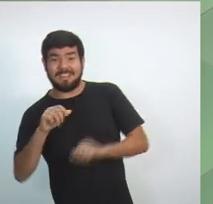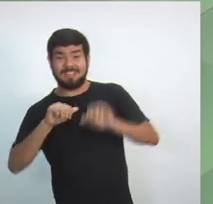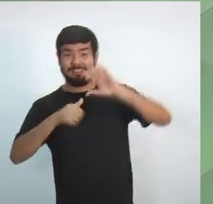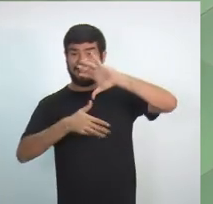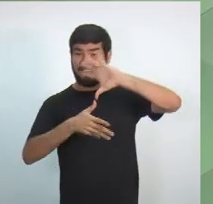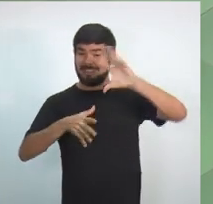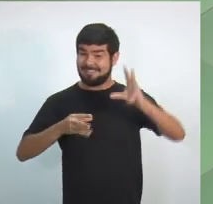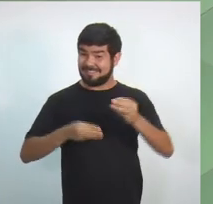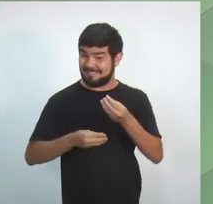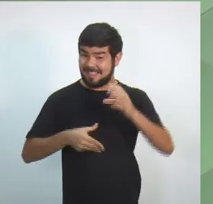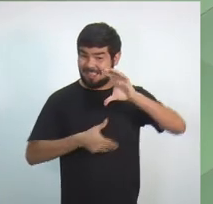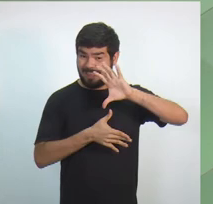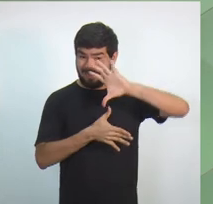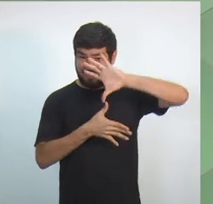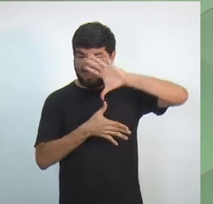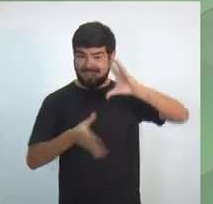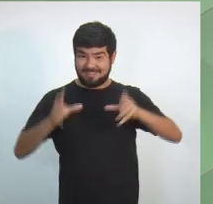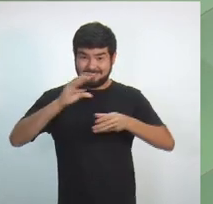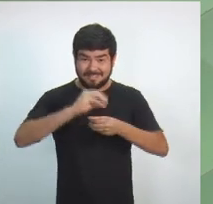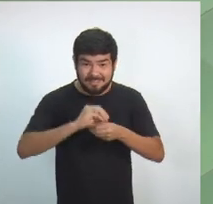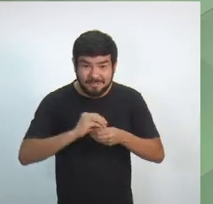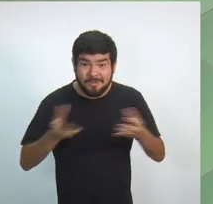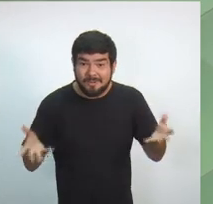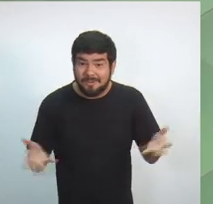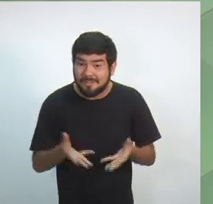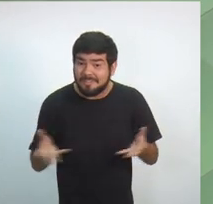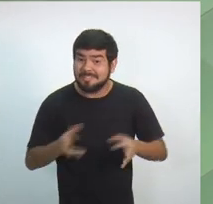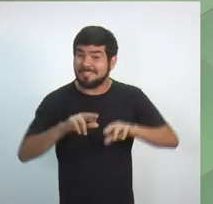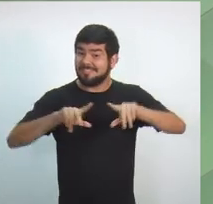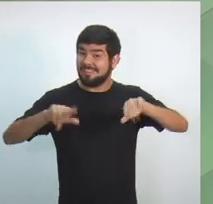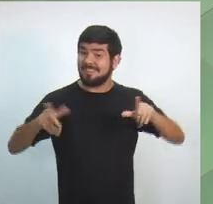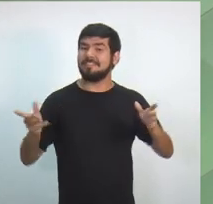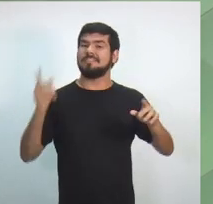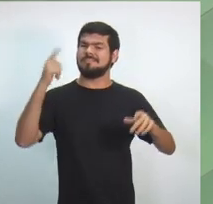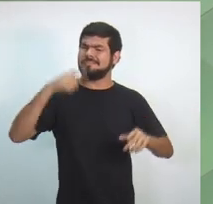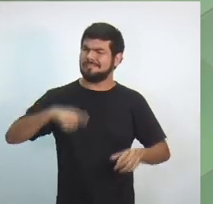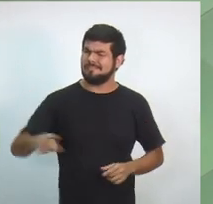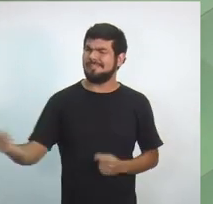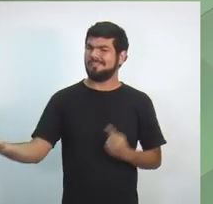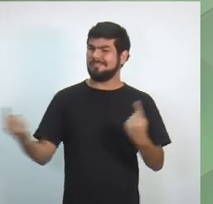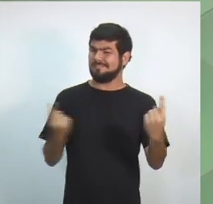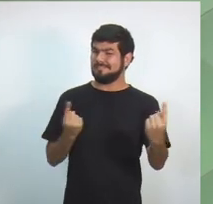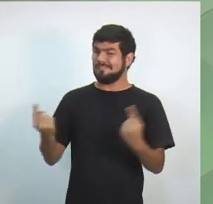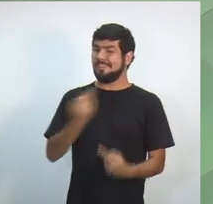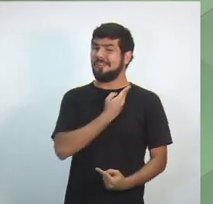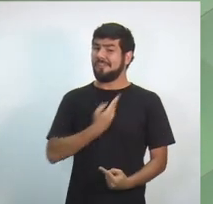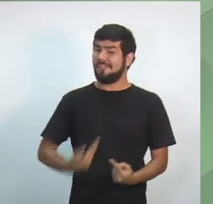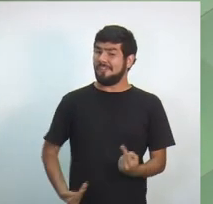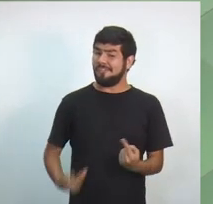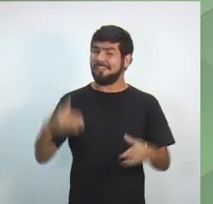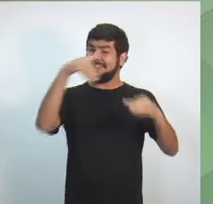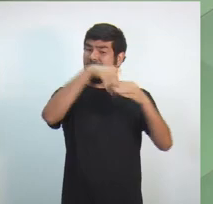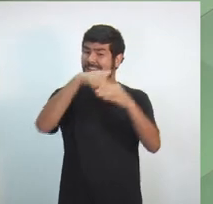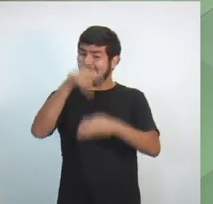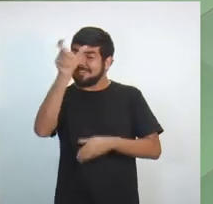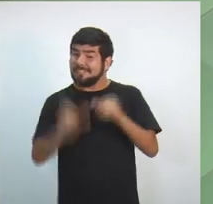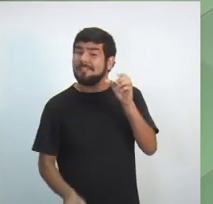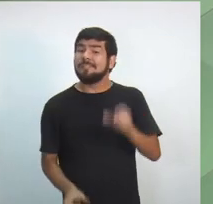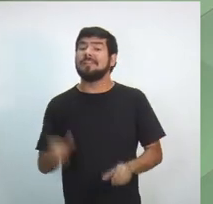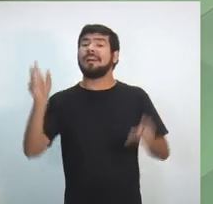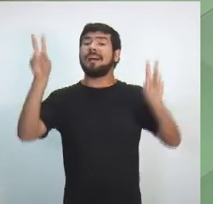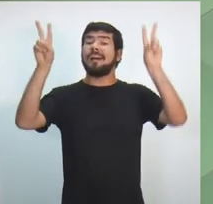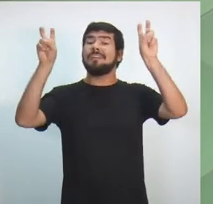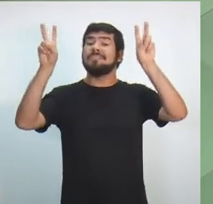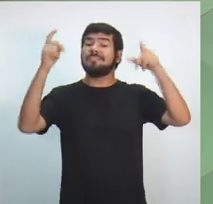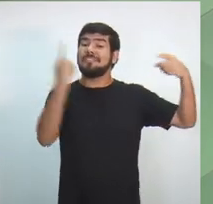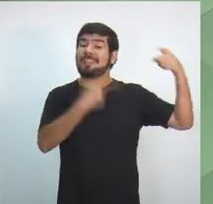é Diferente. Mais uma vez a gente recebe os nossos candidatos aqui, a governo do Estado, para conversar sobre o nosso